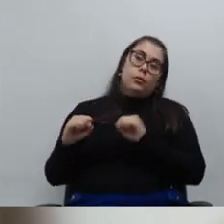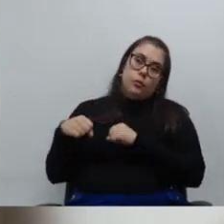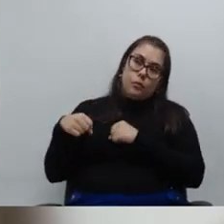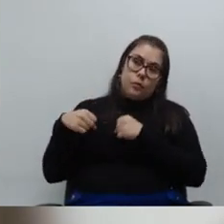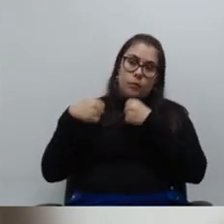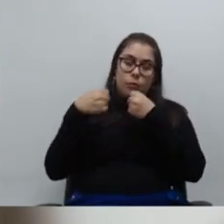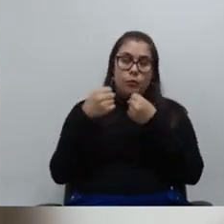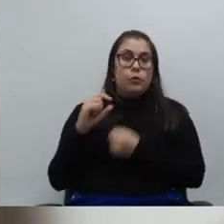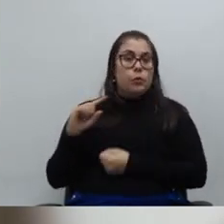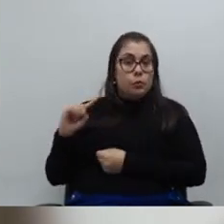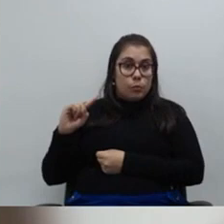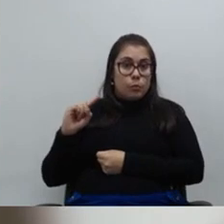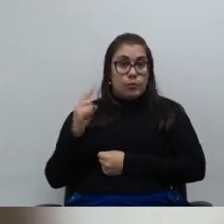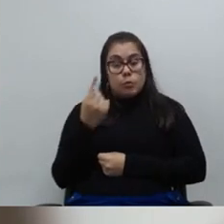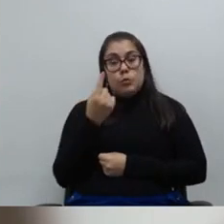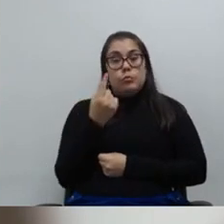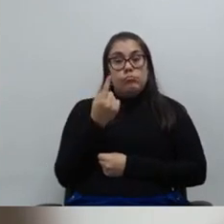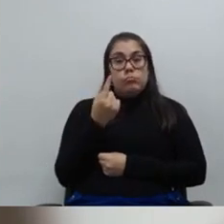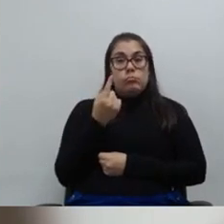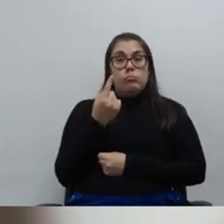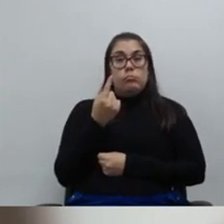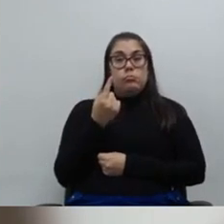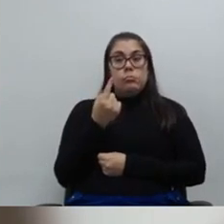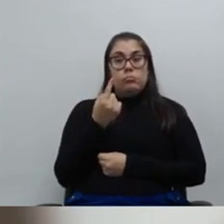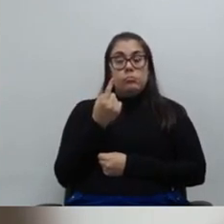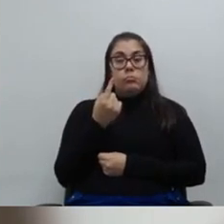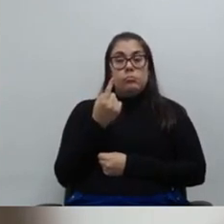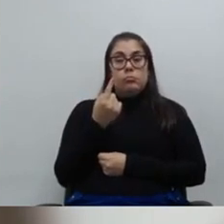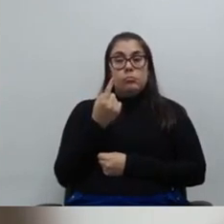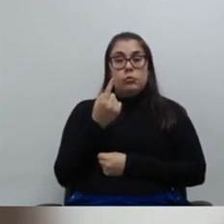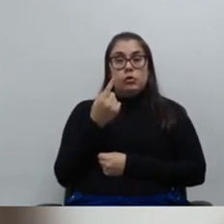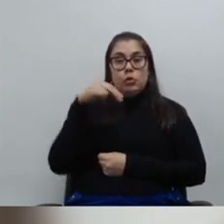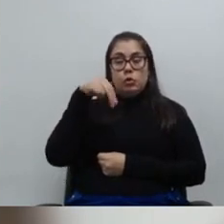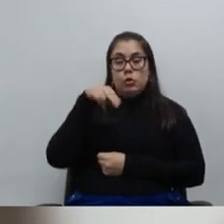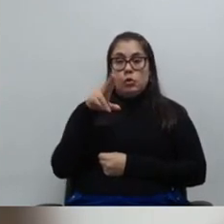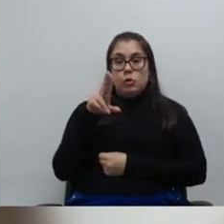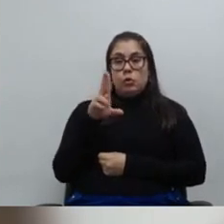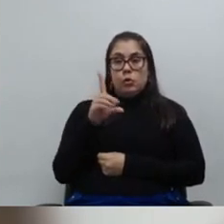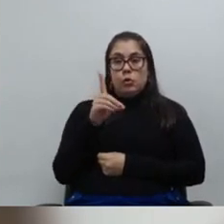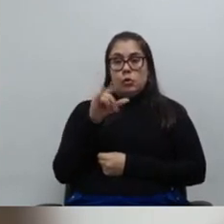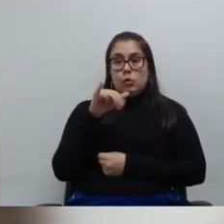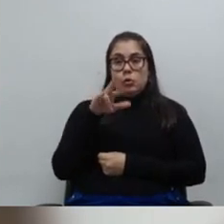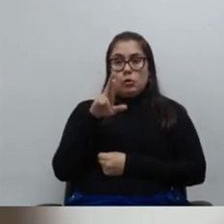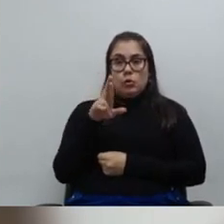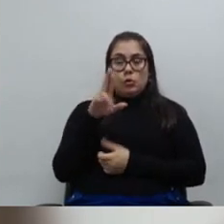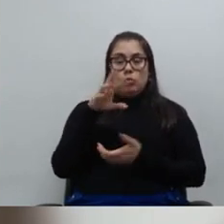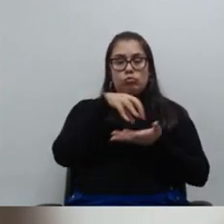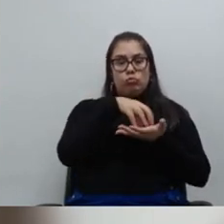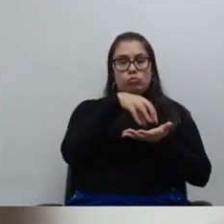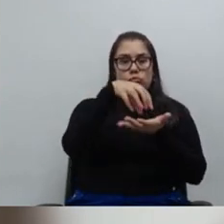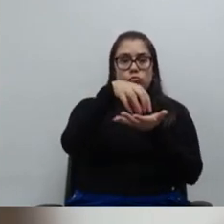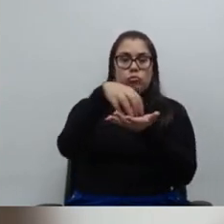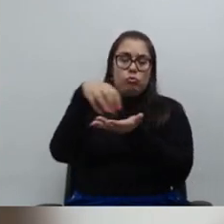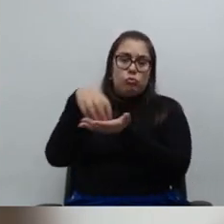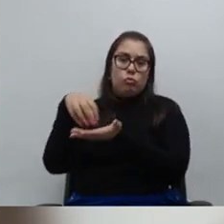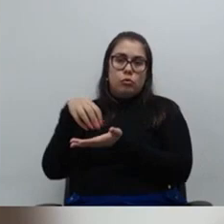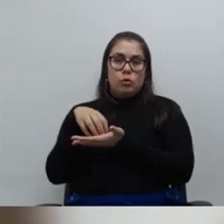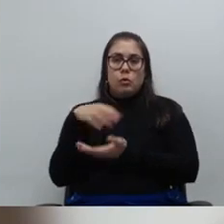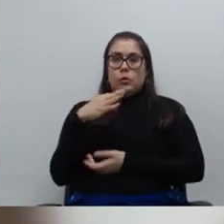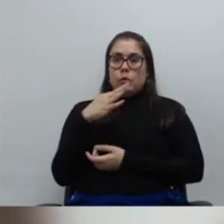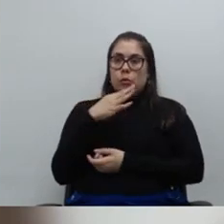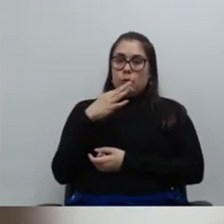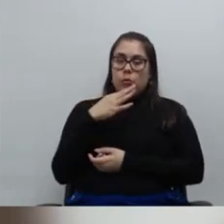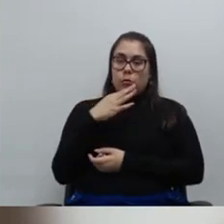também, por último, que está mantida a cisão do Nudir, conforme também reconhecido pelos núcleos, eu digo isso porque nós também fomos